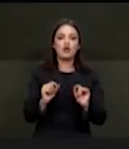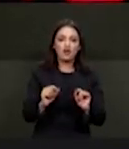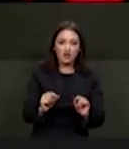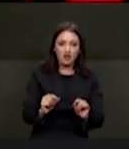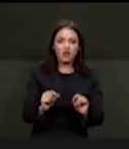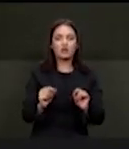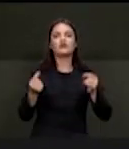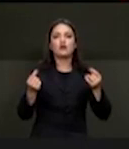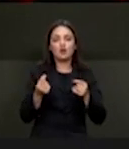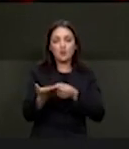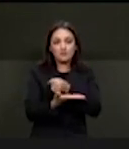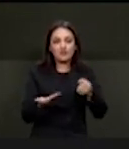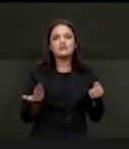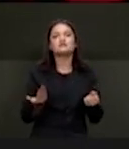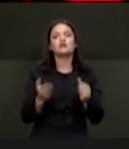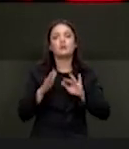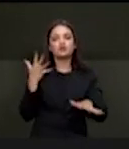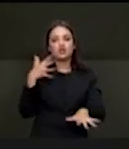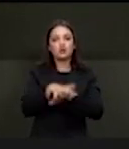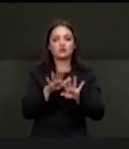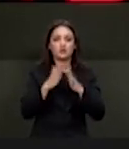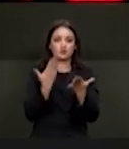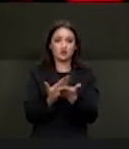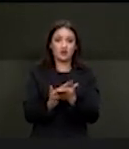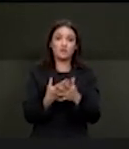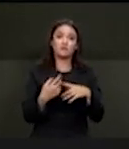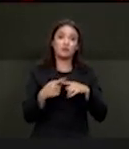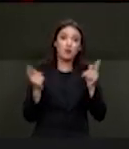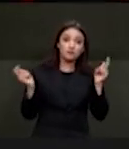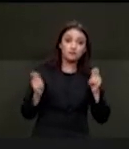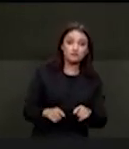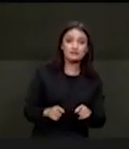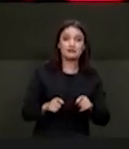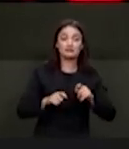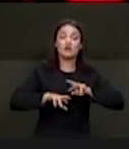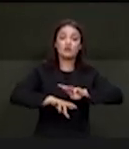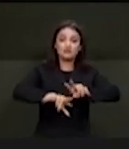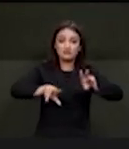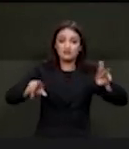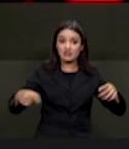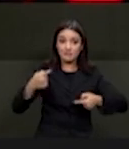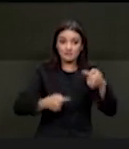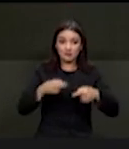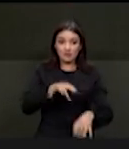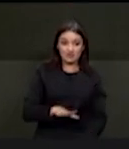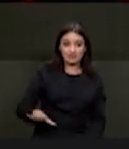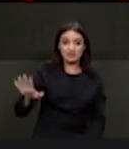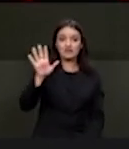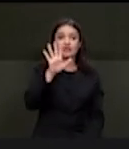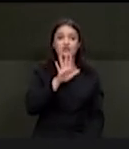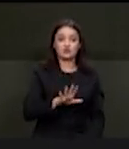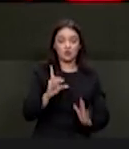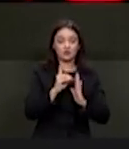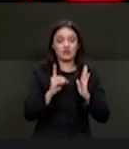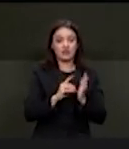princípio de inclusão escolar e tendo em vista o potencial nefasto da política nacional que o decreto